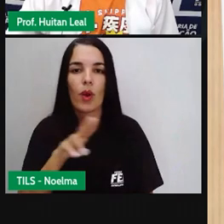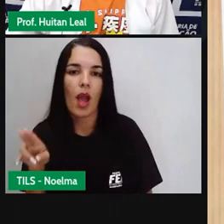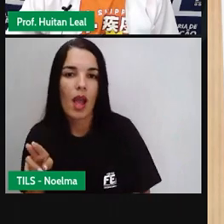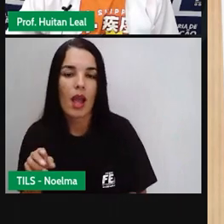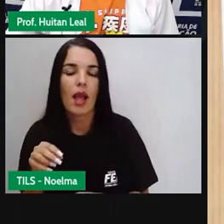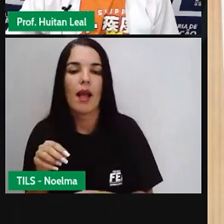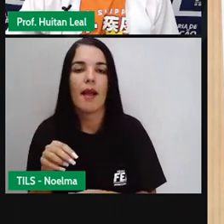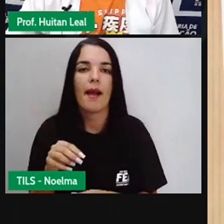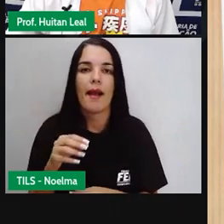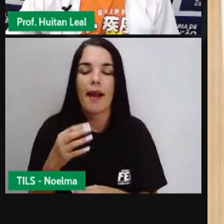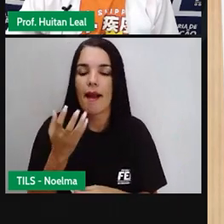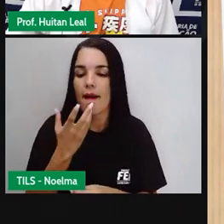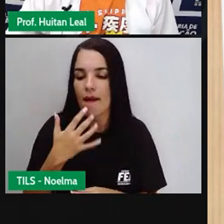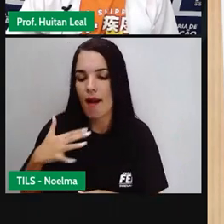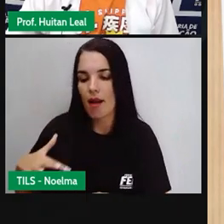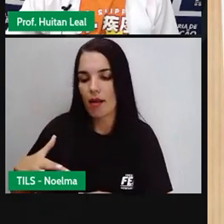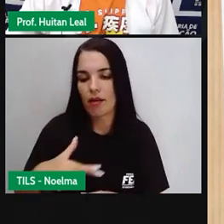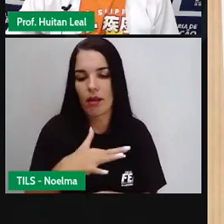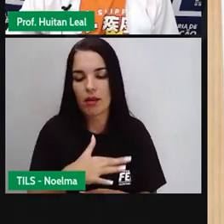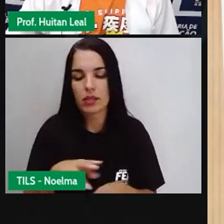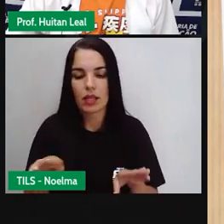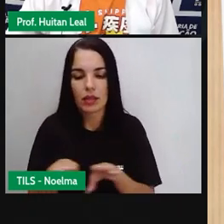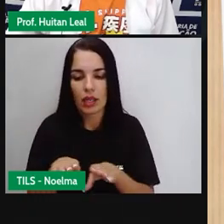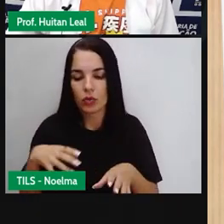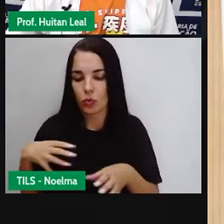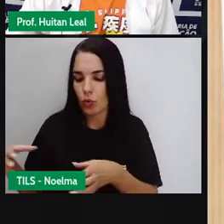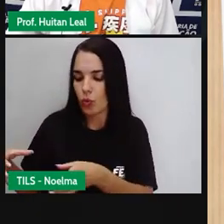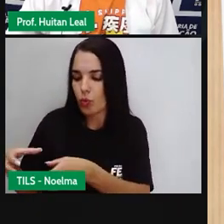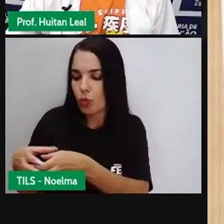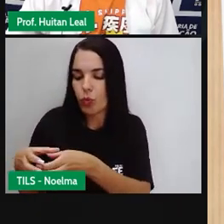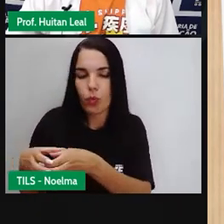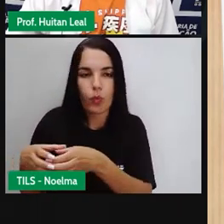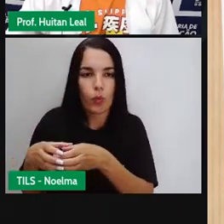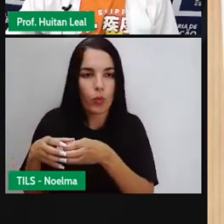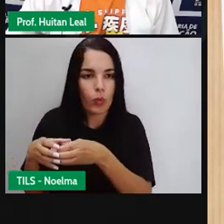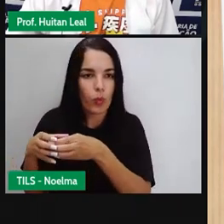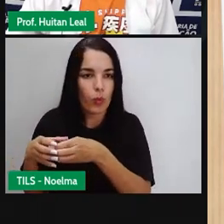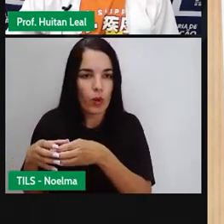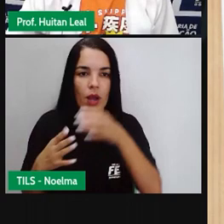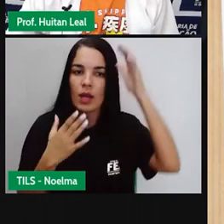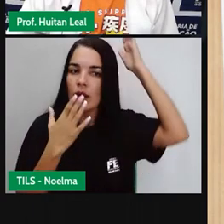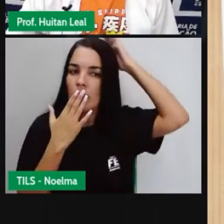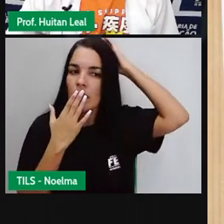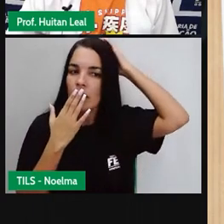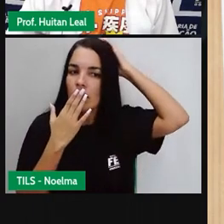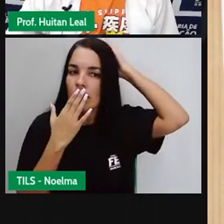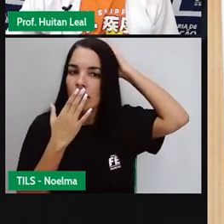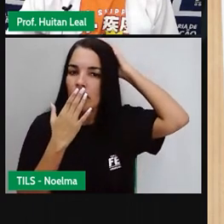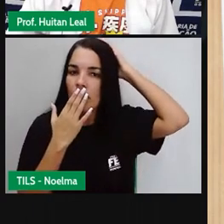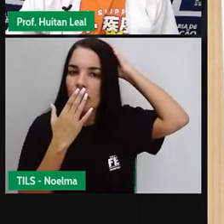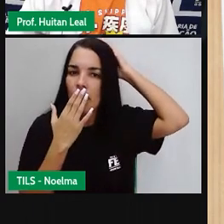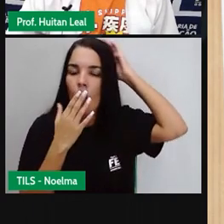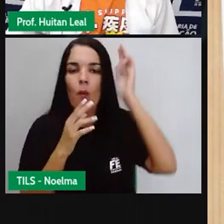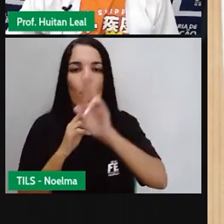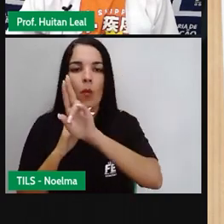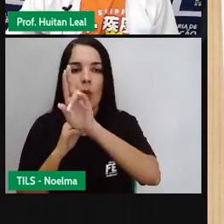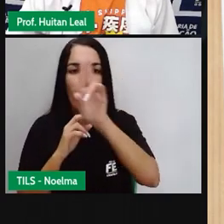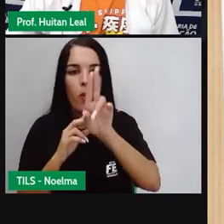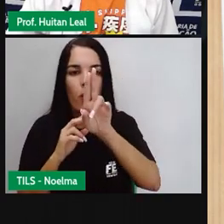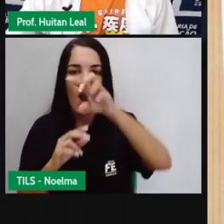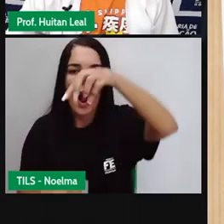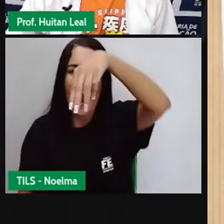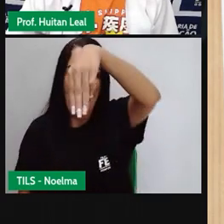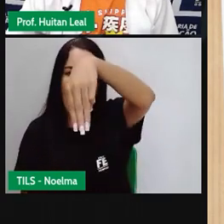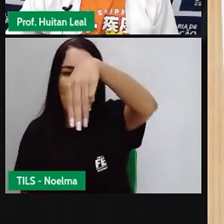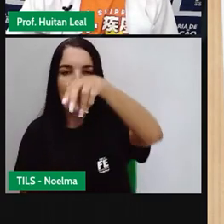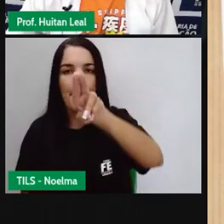Mundurupu, porque o nome da tribo funciona para ele